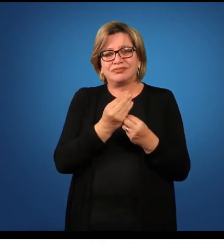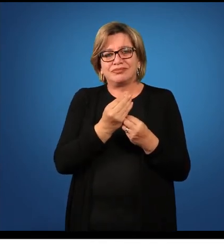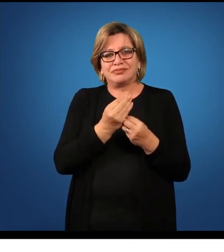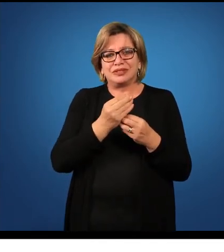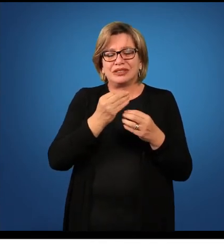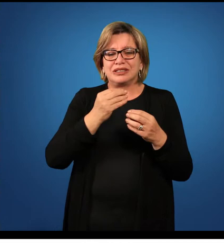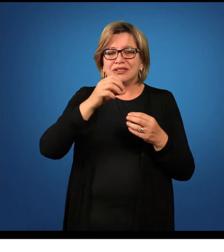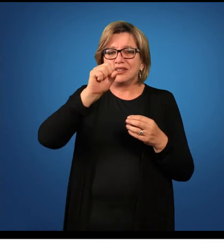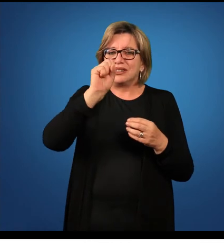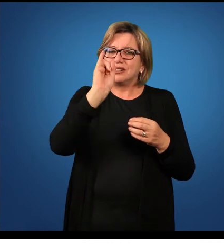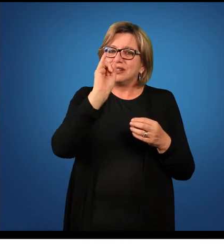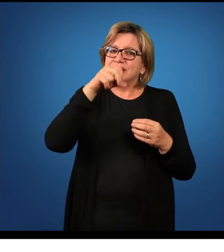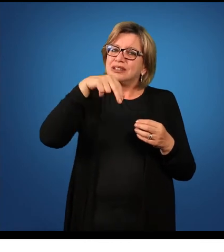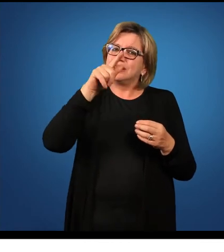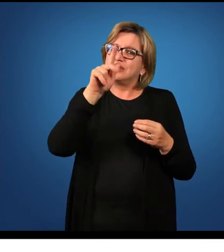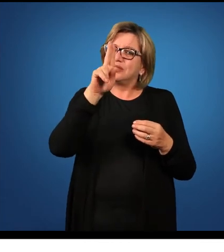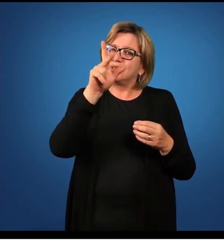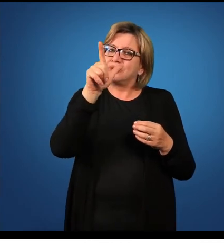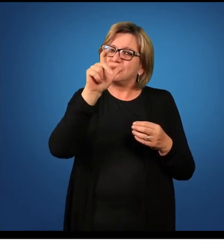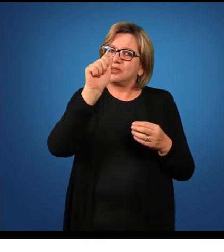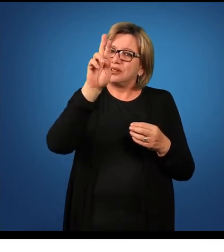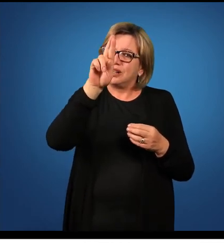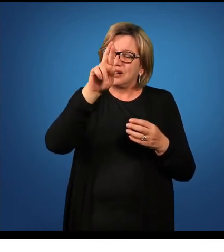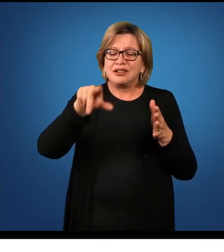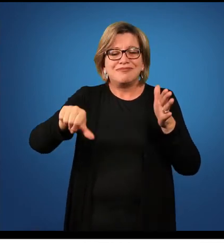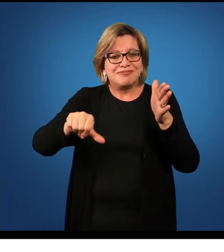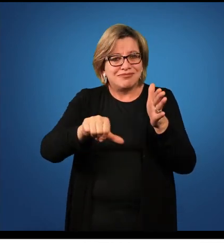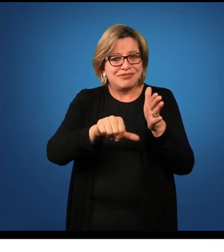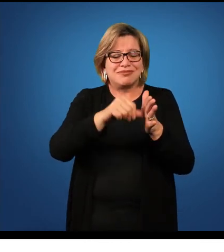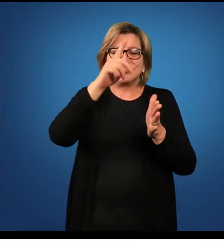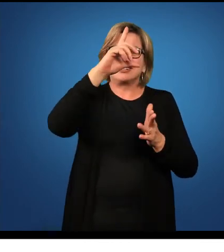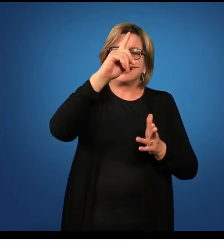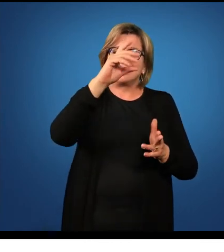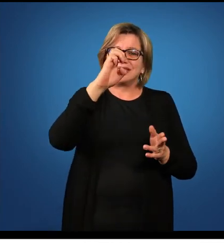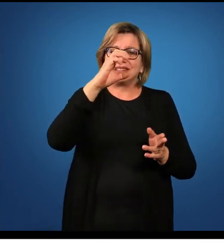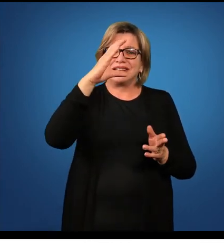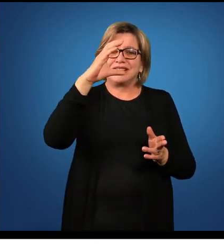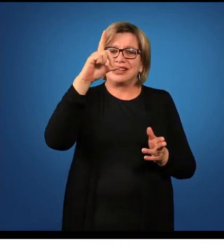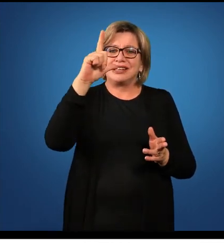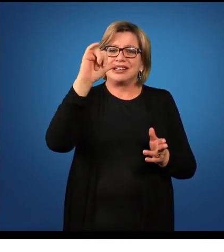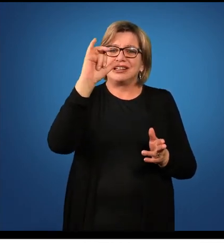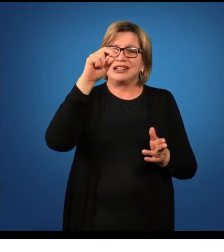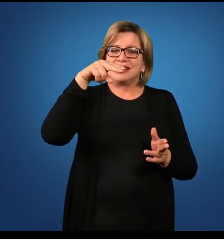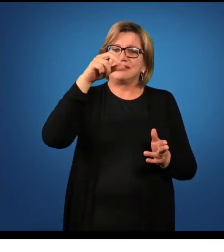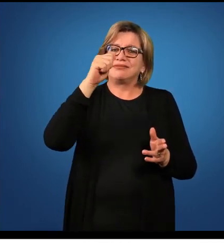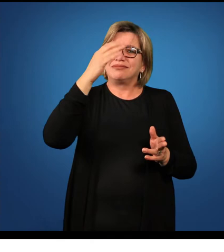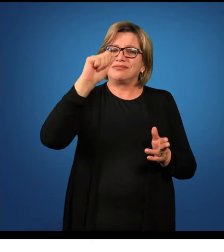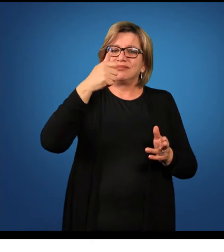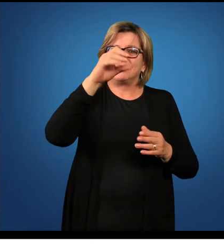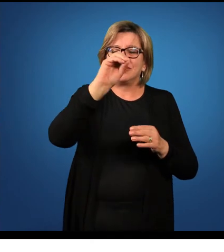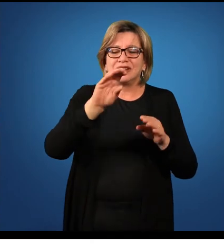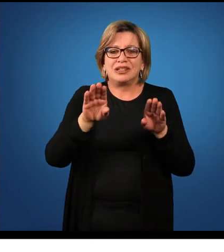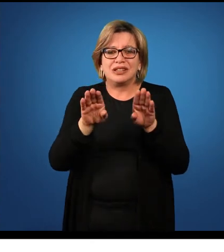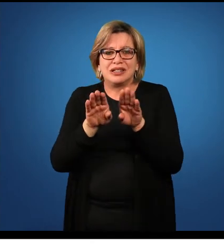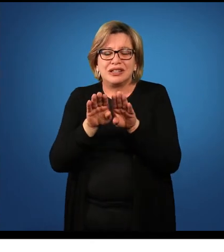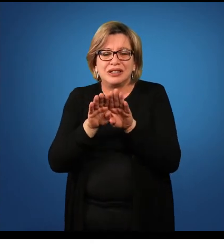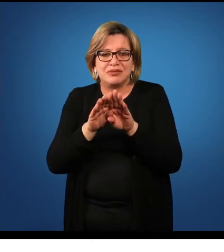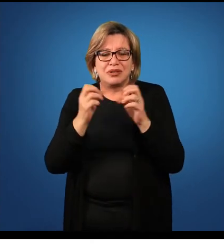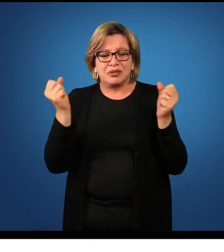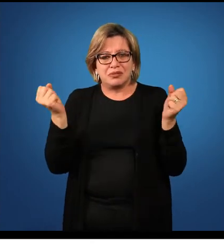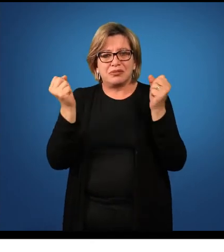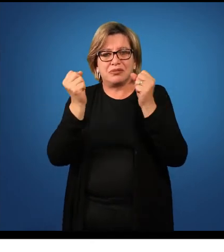acusativo da primeira declinação, e posso usar ainda, dessa forma, puere,